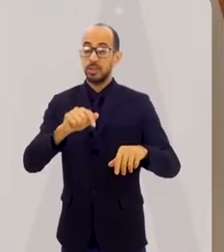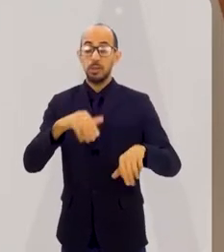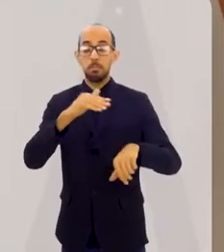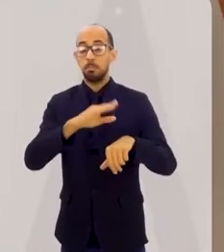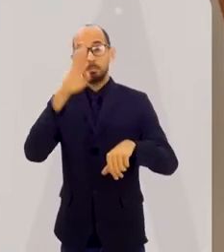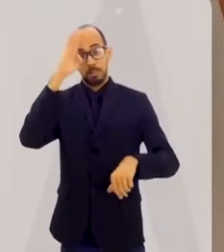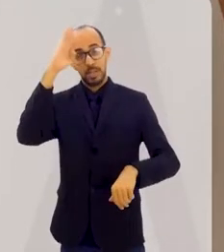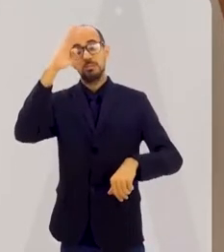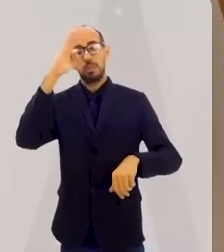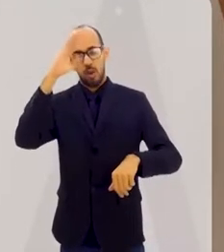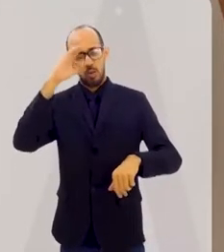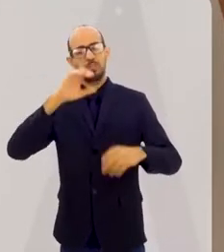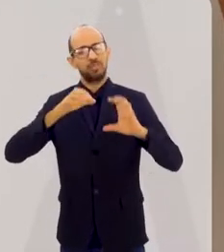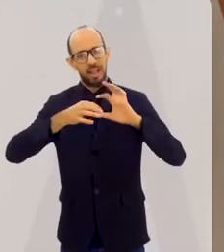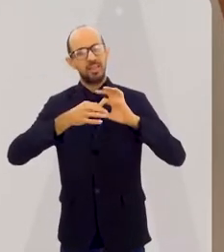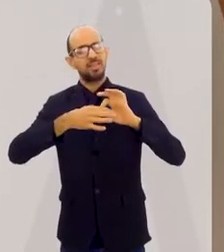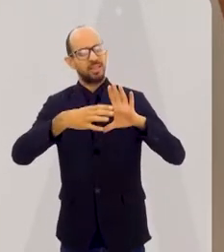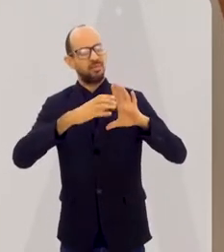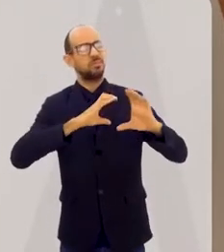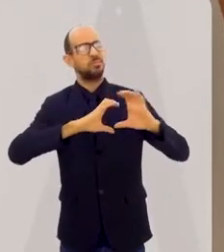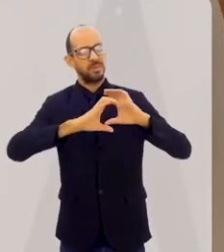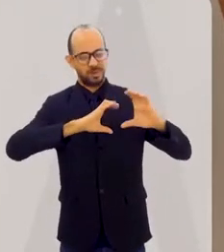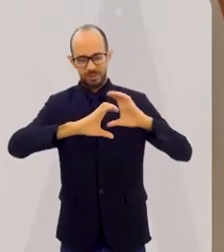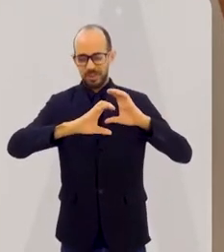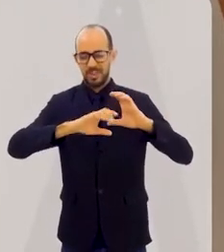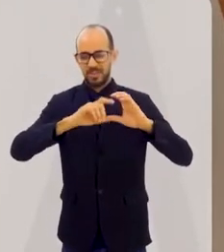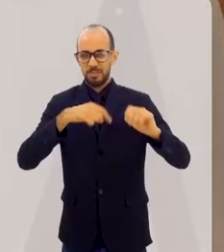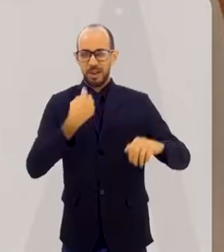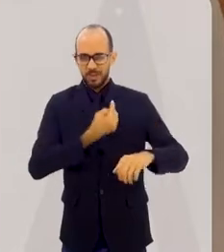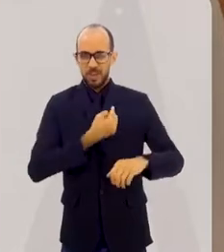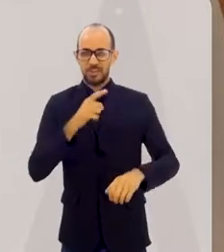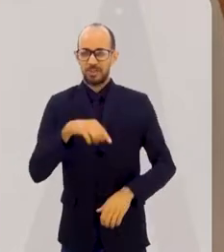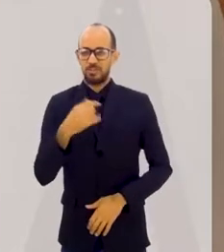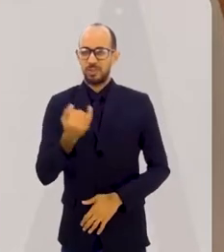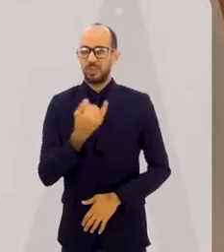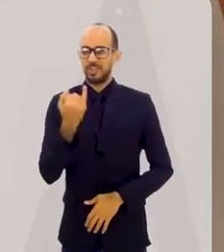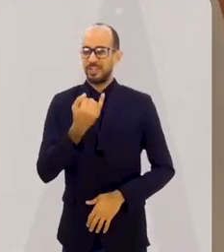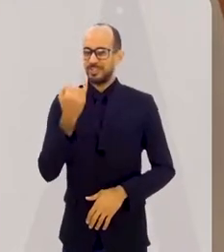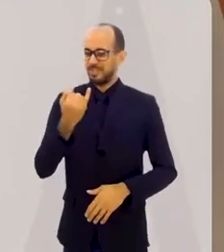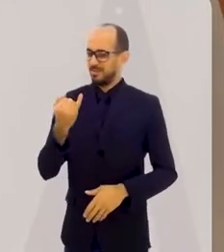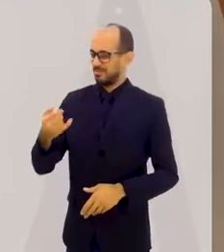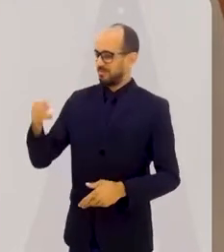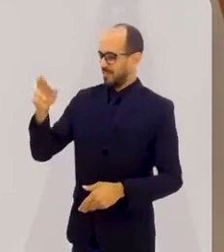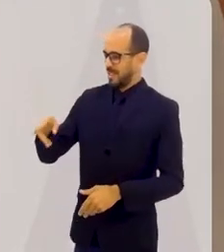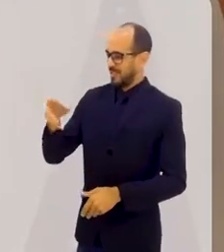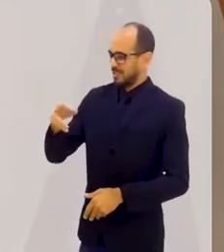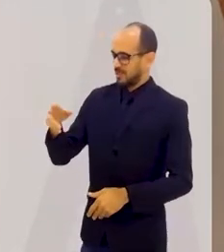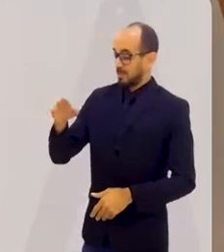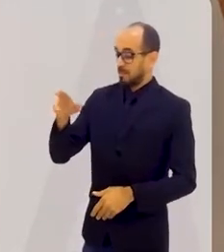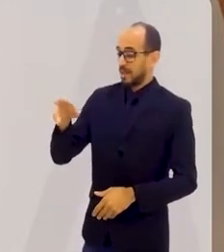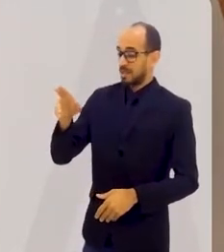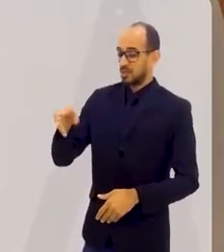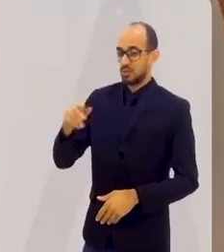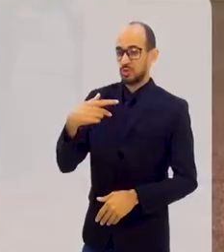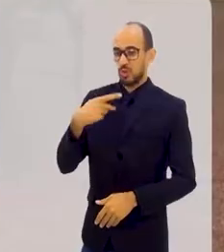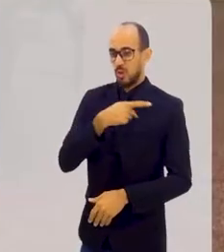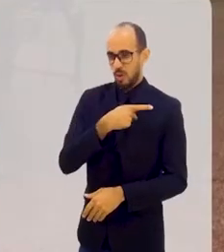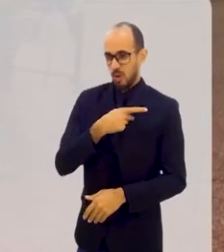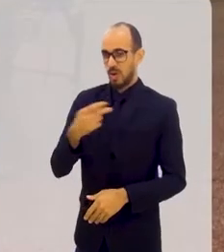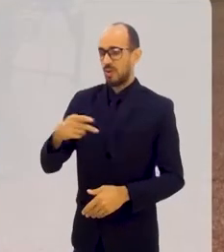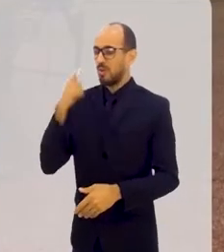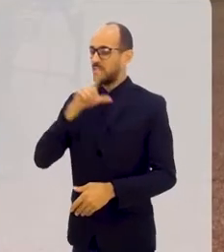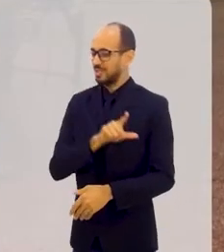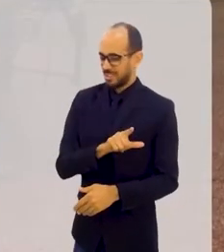está aberto ao diálogo. Que isso, para nós, é muito importante. Pastor Ayo, obrigado. Conseguimos.